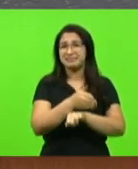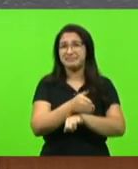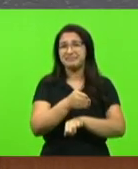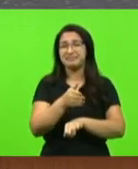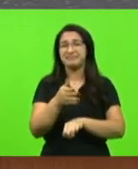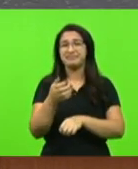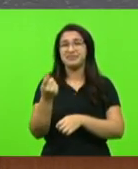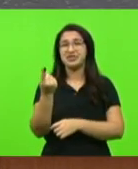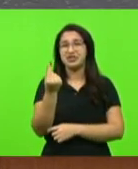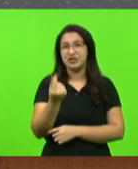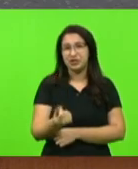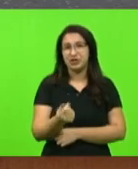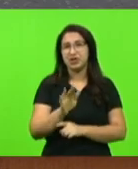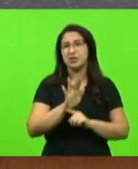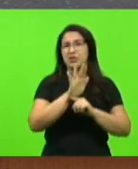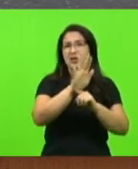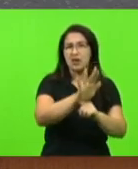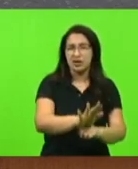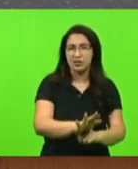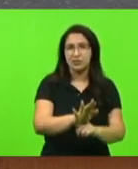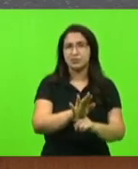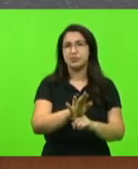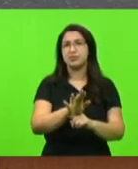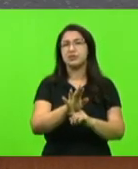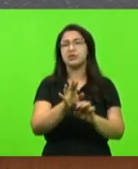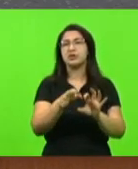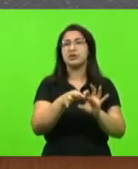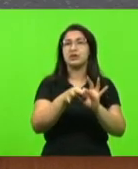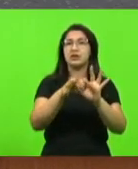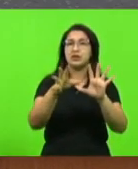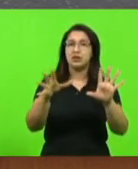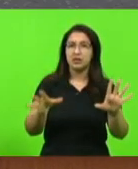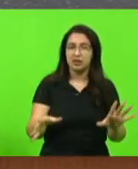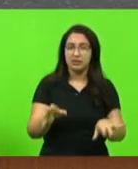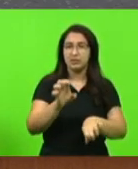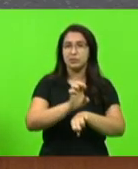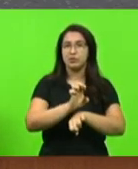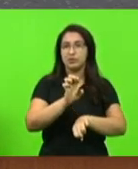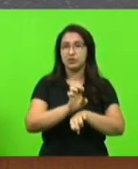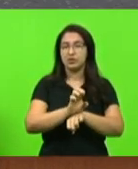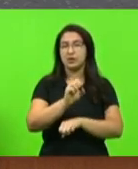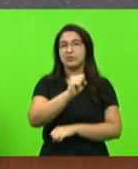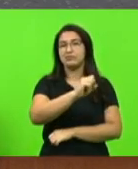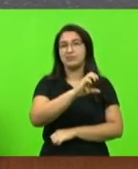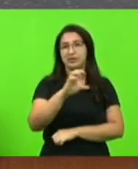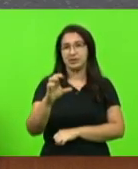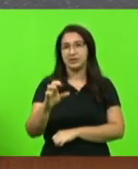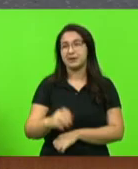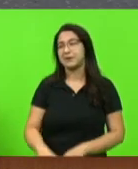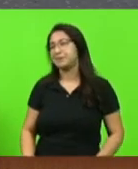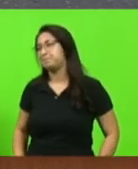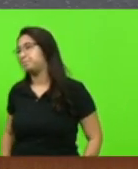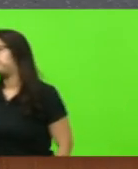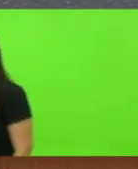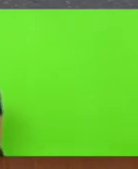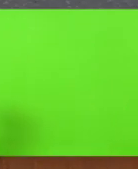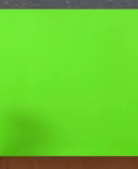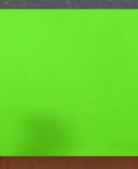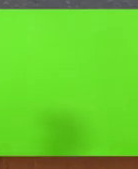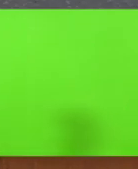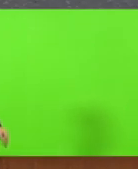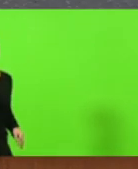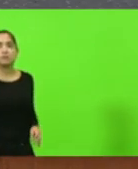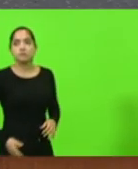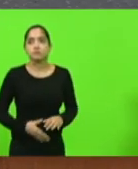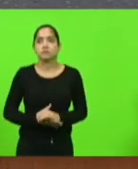estudo, aos recursos liberados pelo Estado de Santa Catarina. Penso que seja